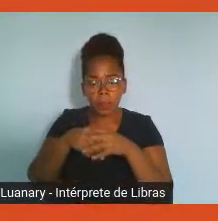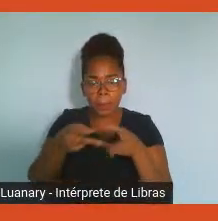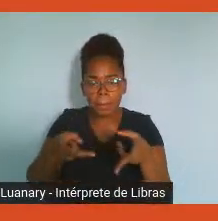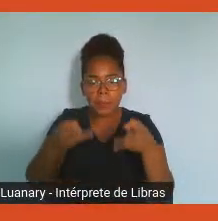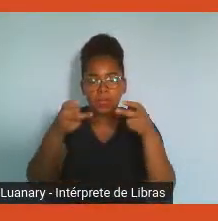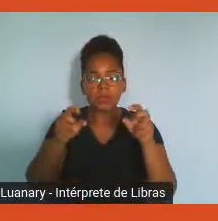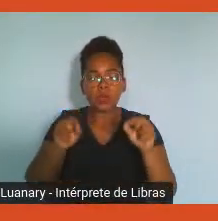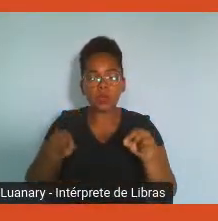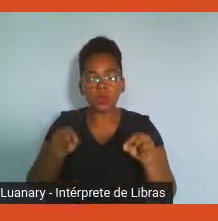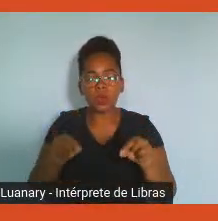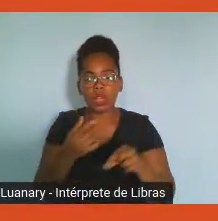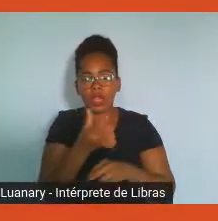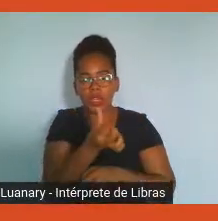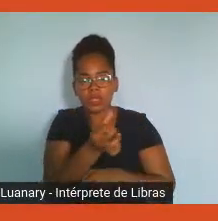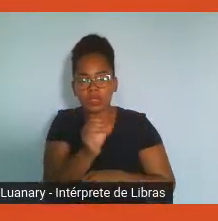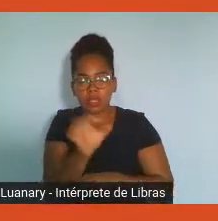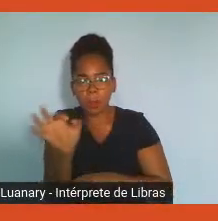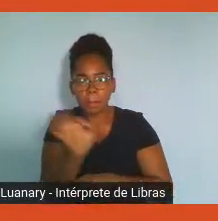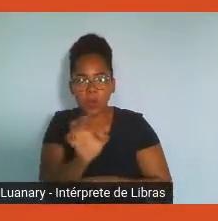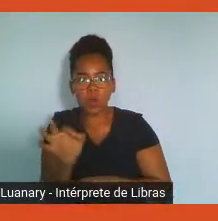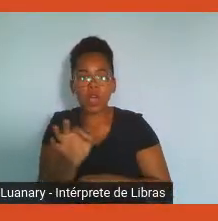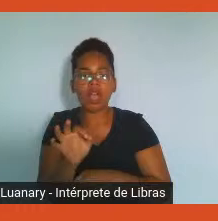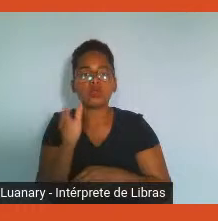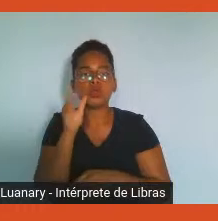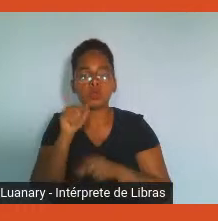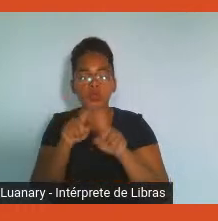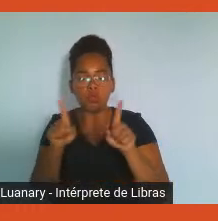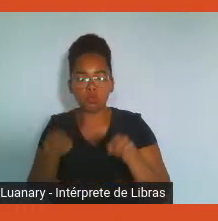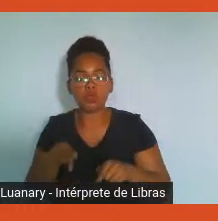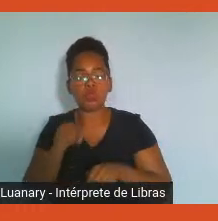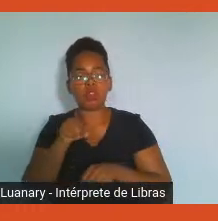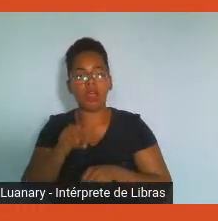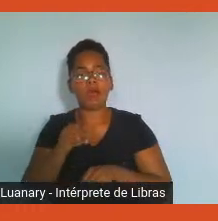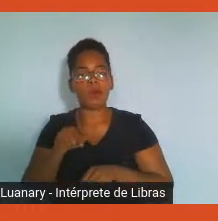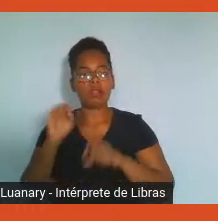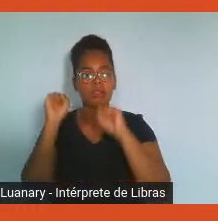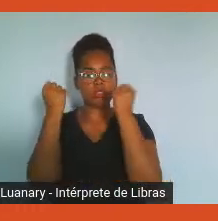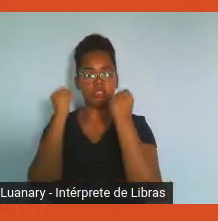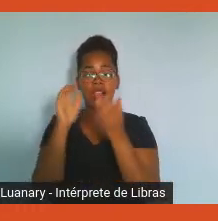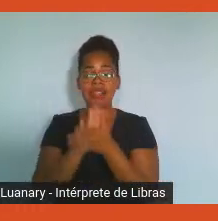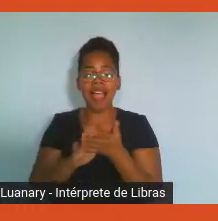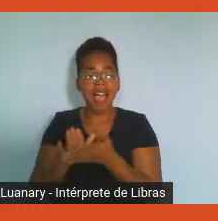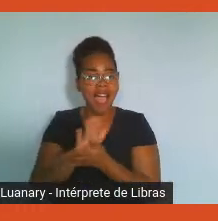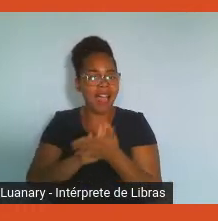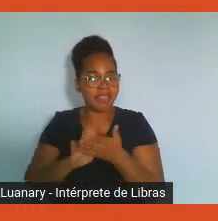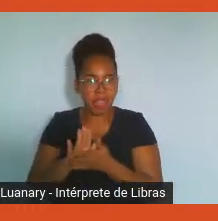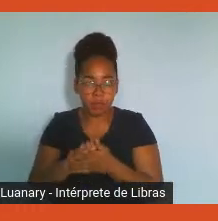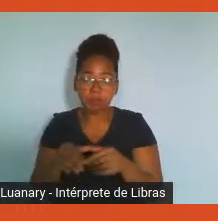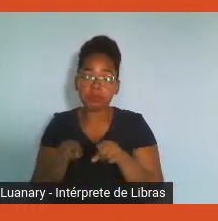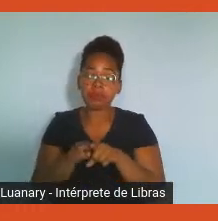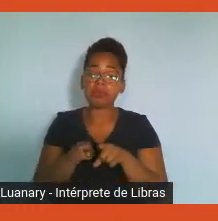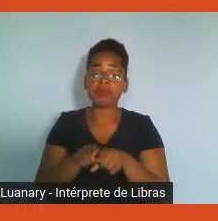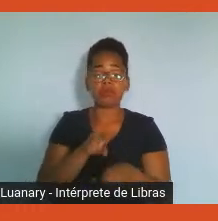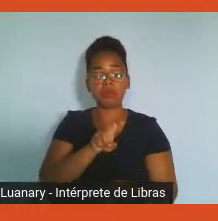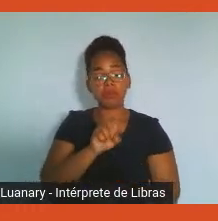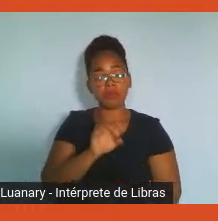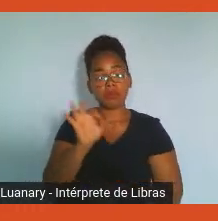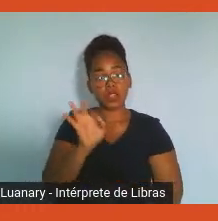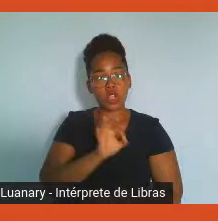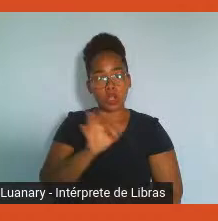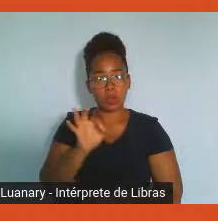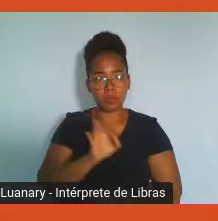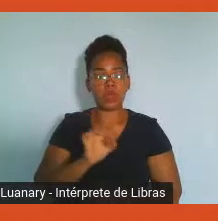colaboradores estão sedentários, 50% estão acima do peso, 70%